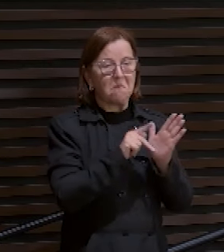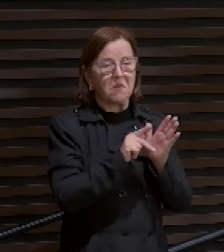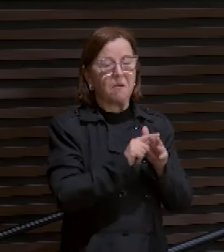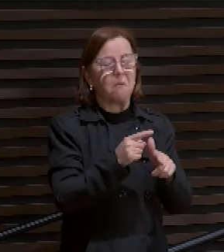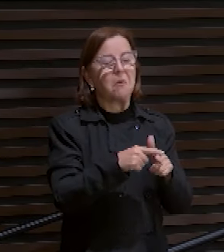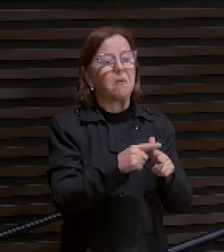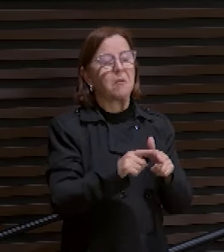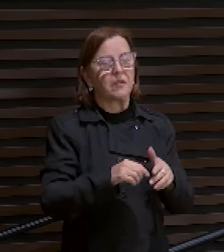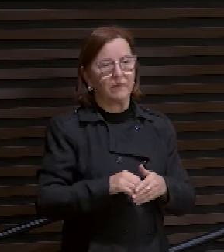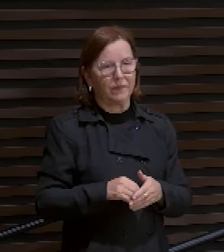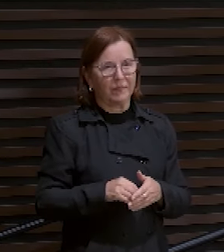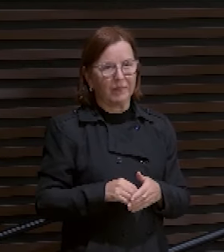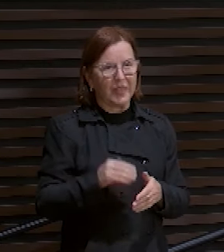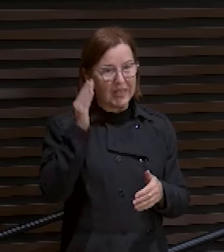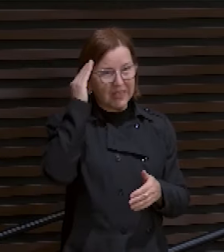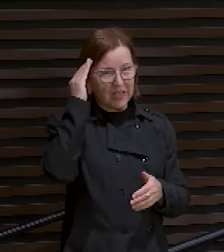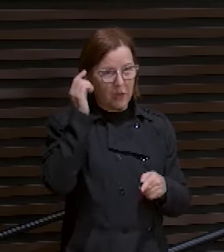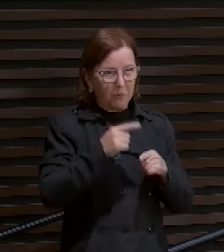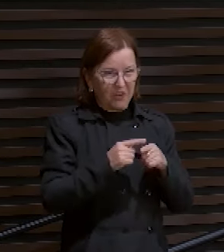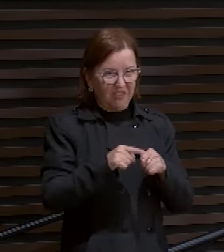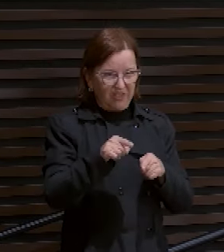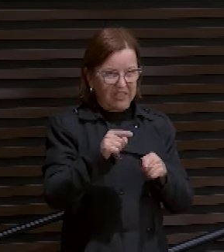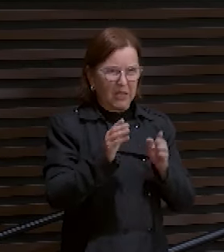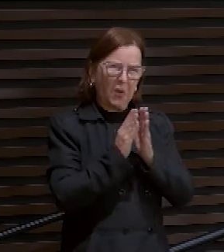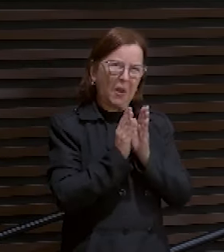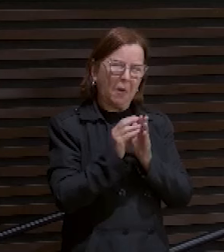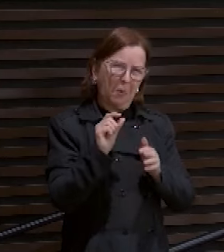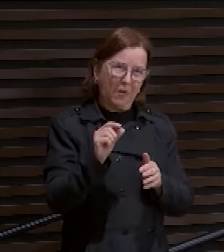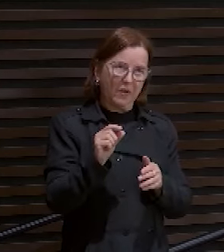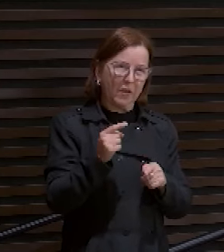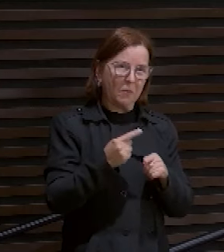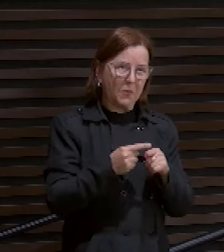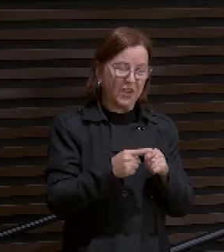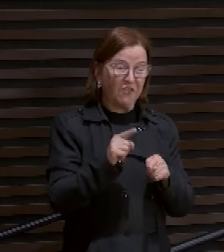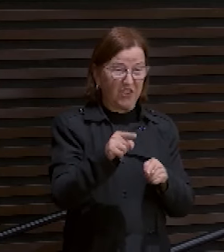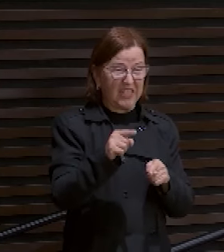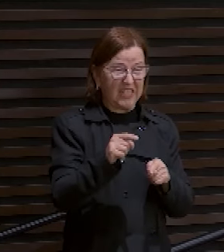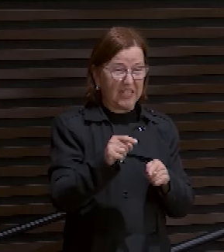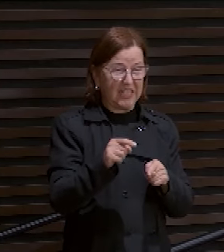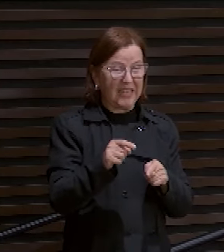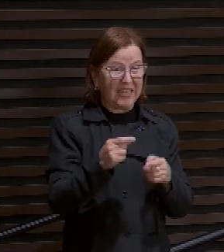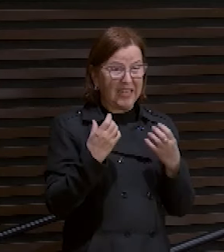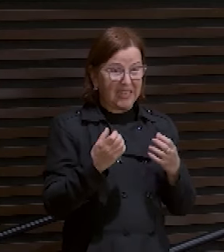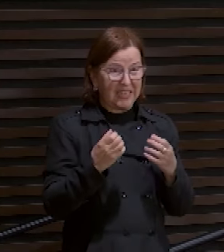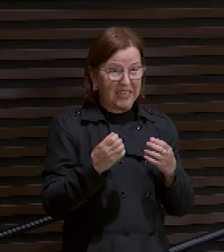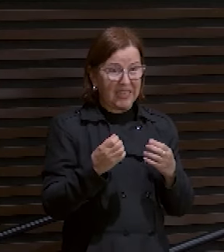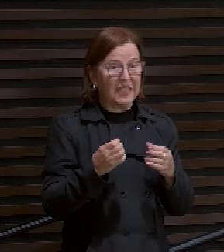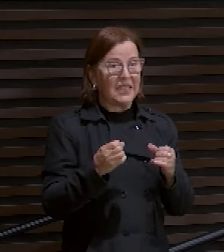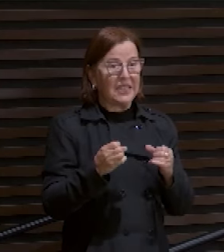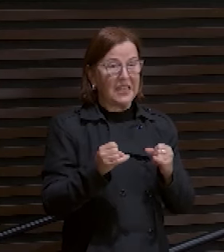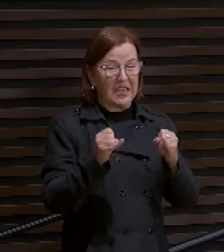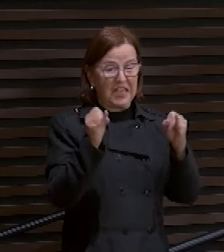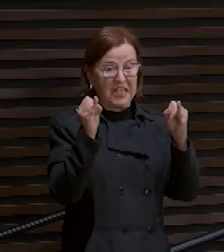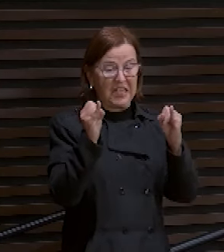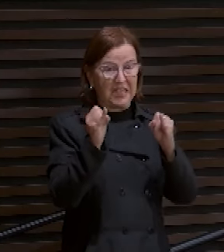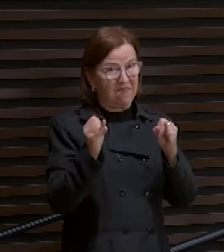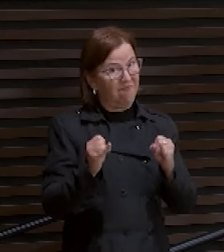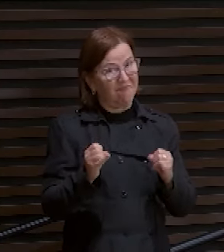Sabe por que você ora pouco? Porque você é o Deus. Você não depende de um Deus.